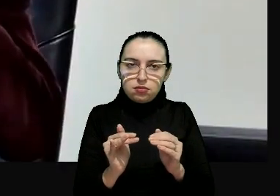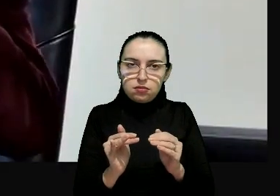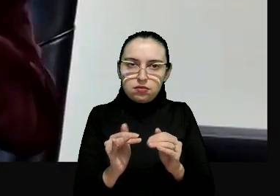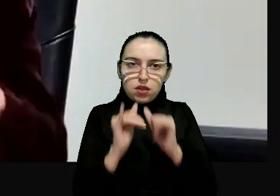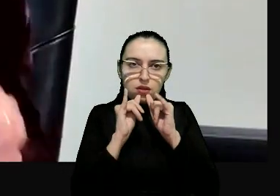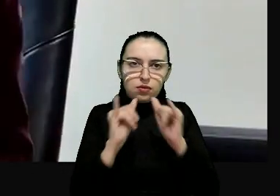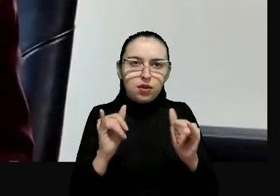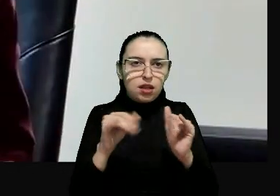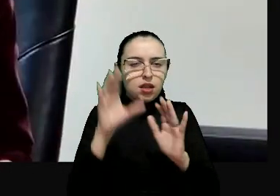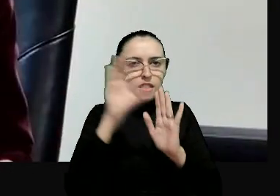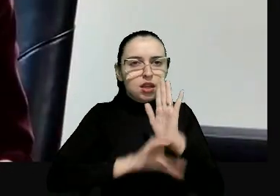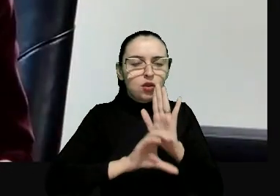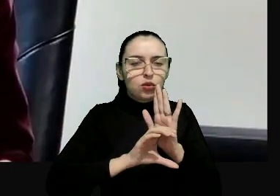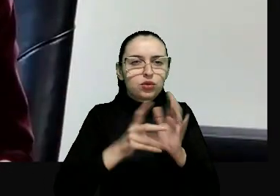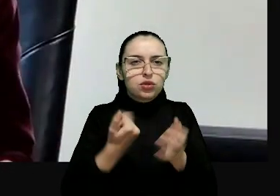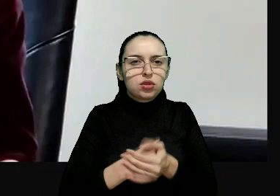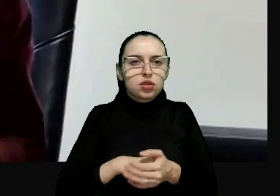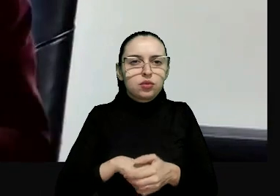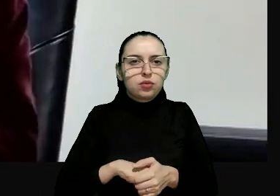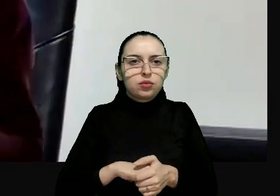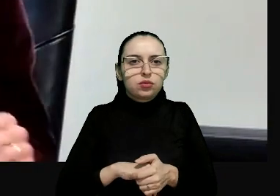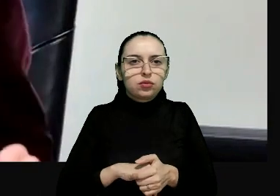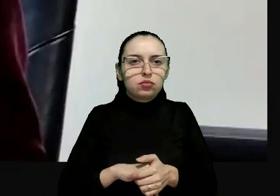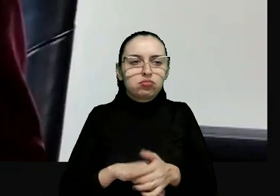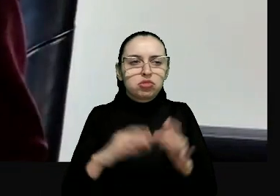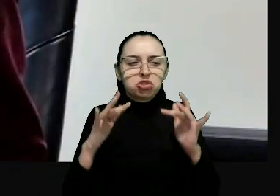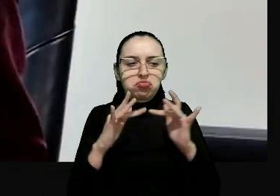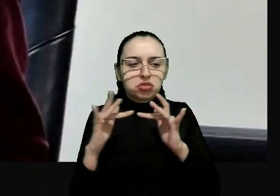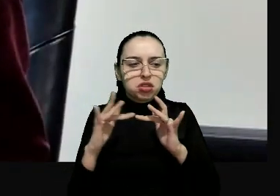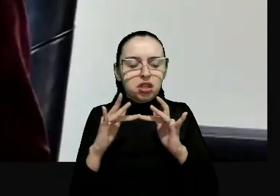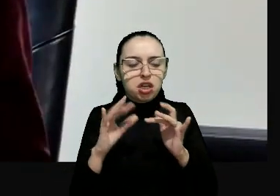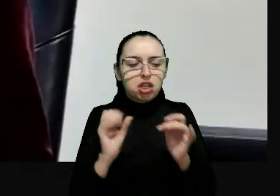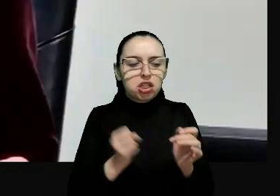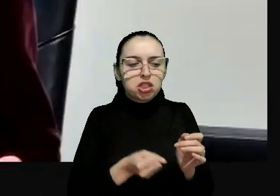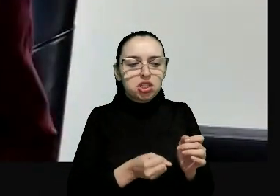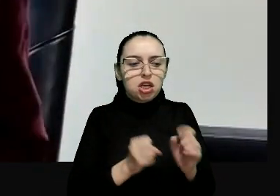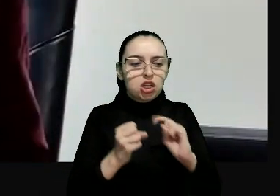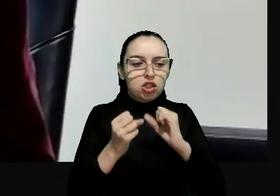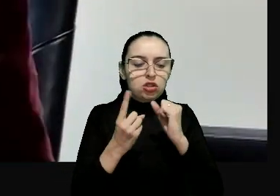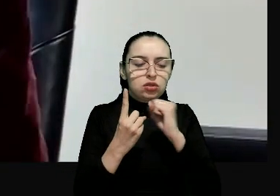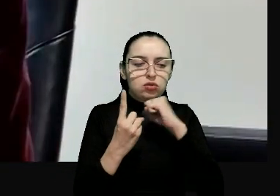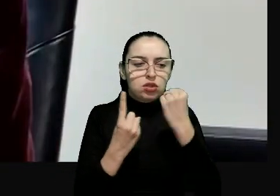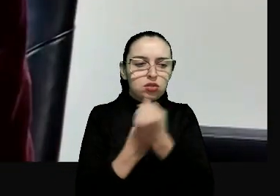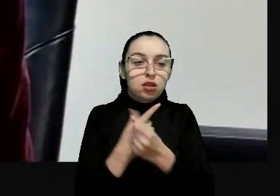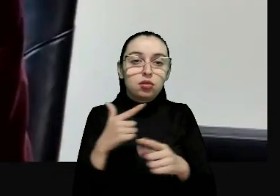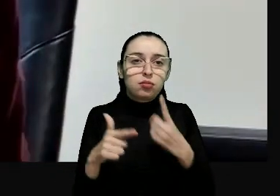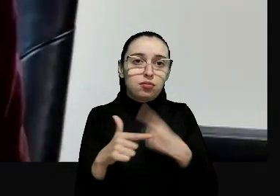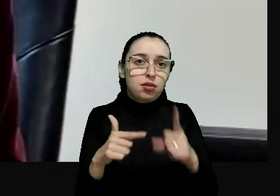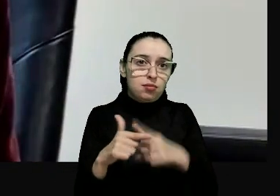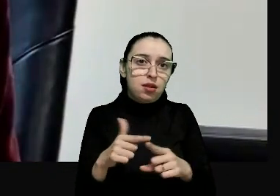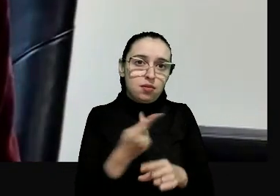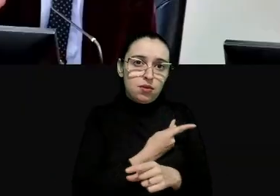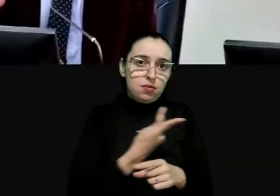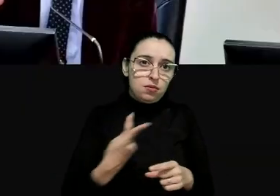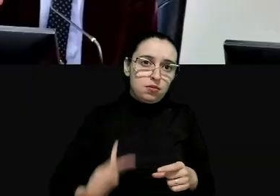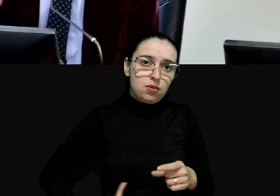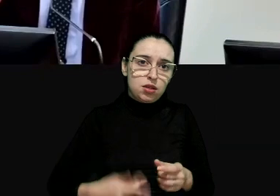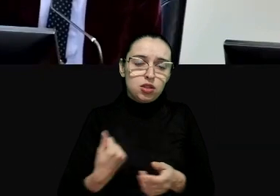diz a constitucional e a realidade social se faz um problema jurídico